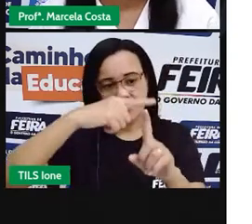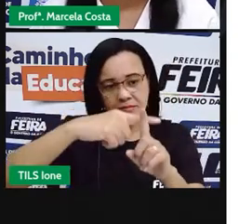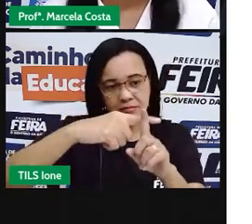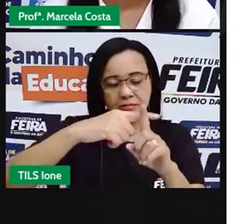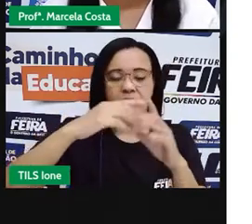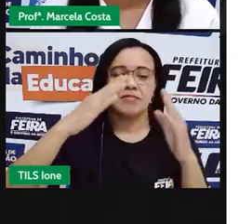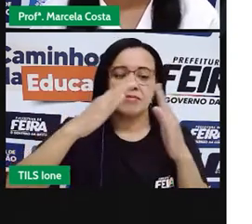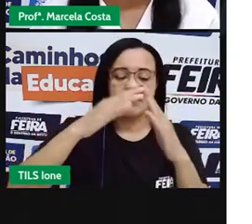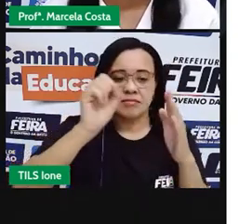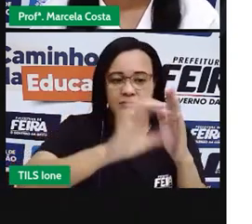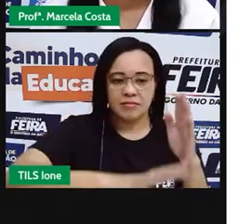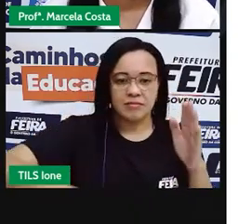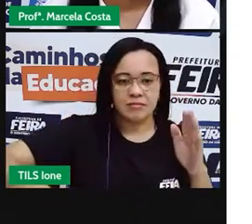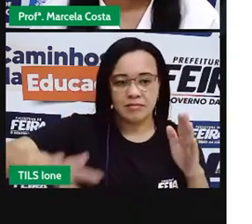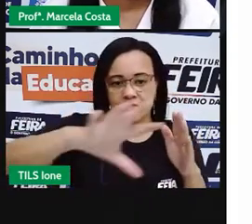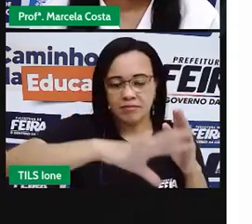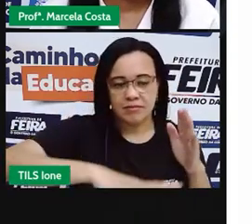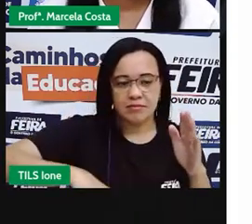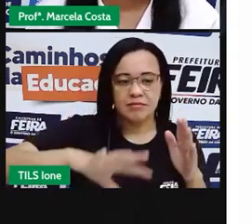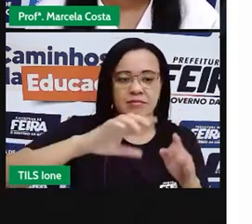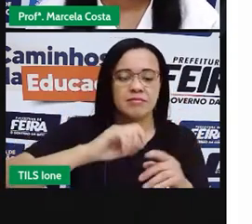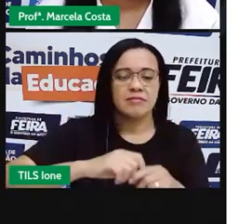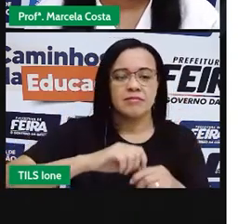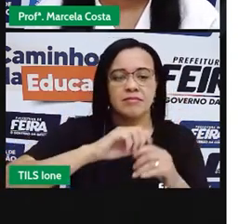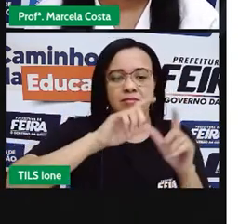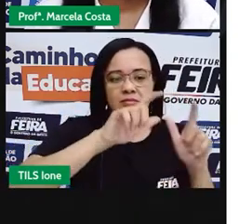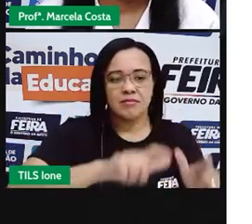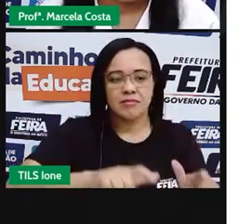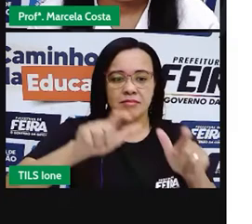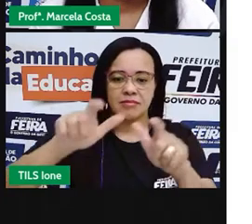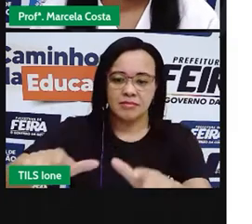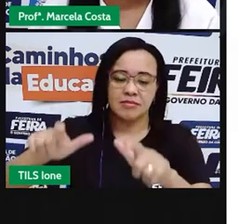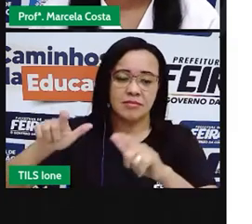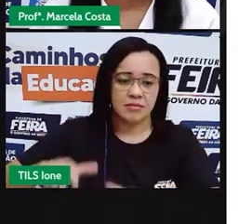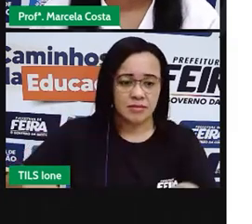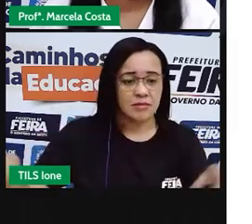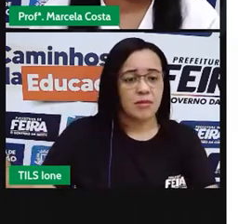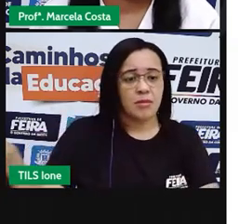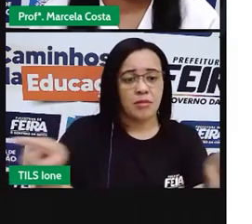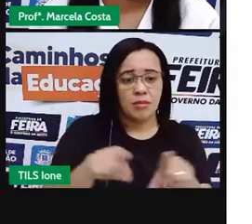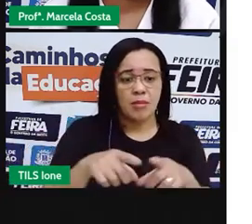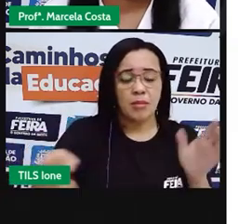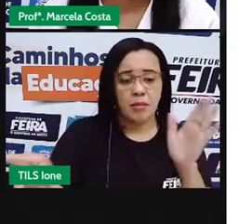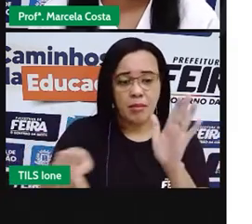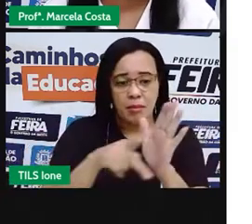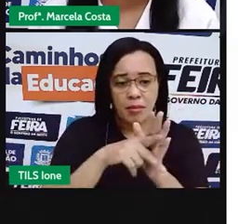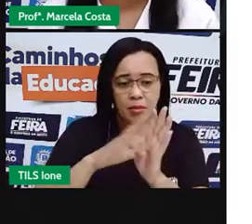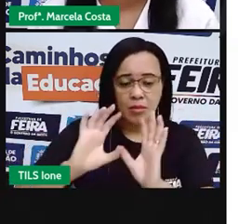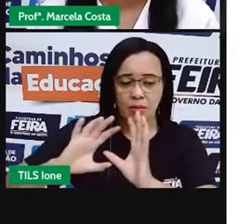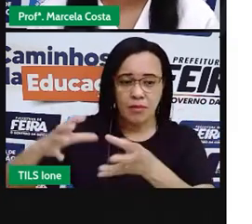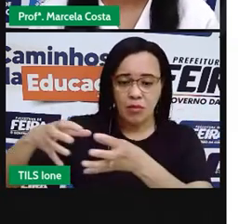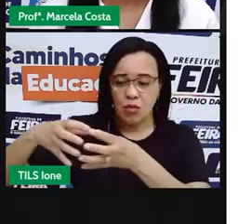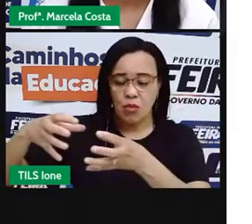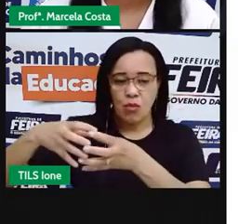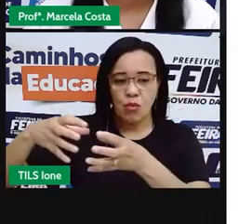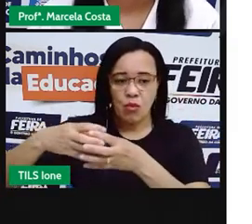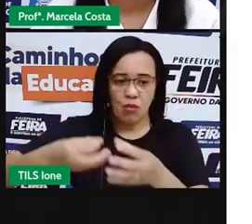praça, lugares da sua comunidade de vivência, tá certo?